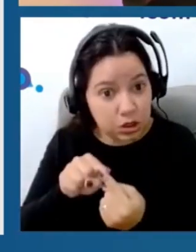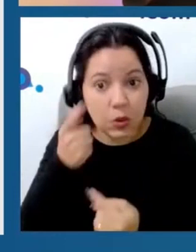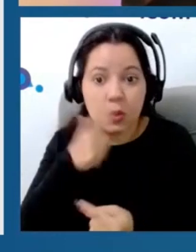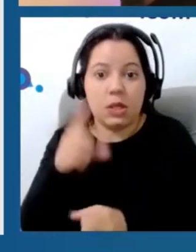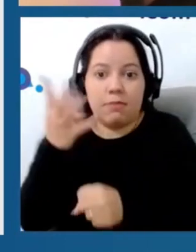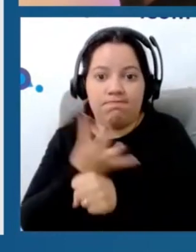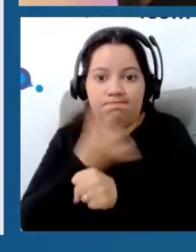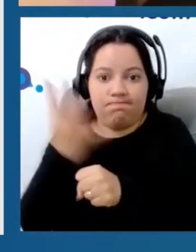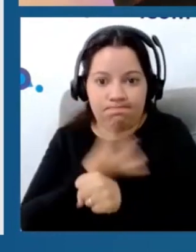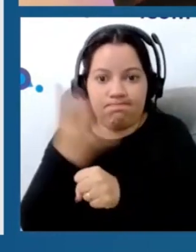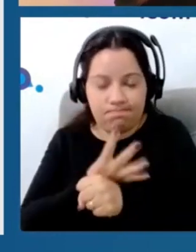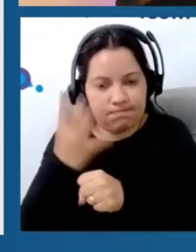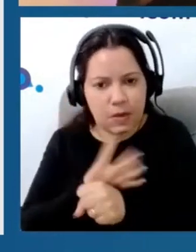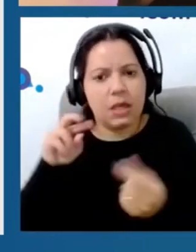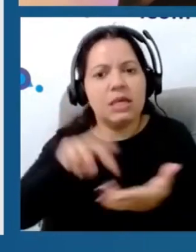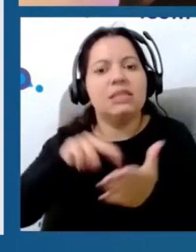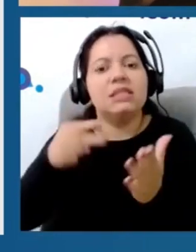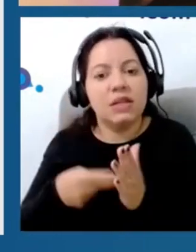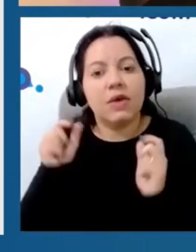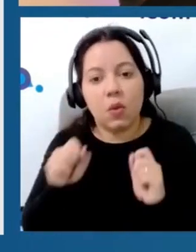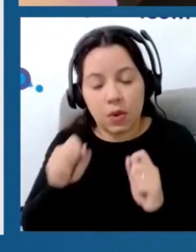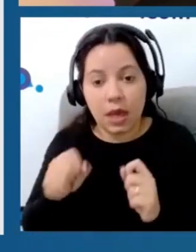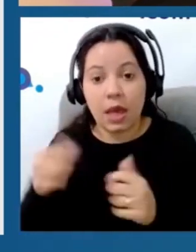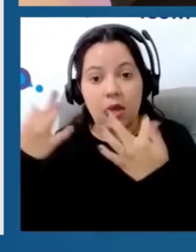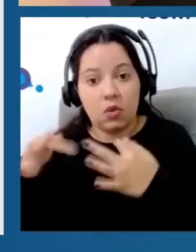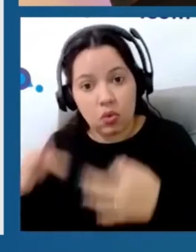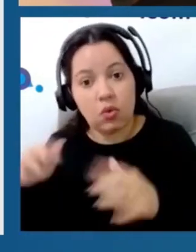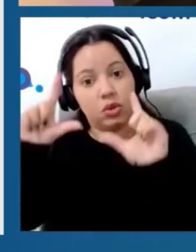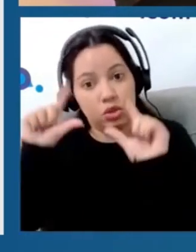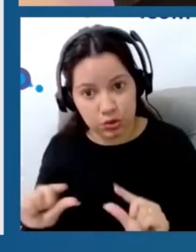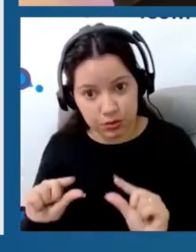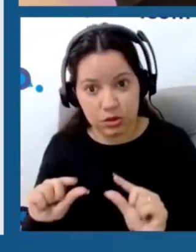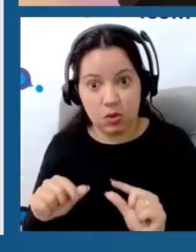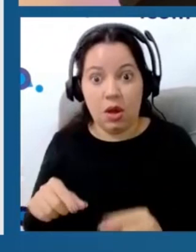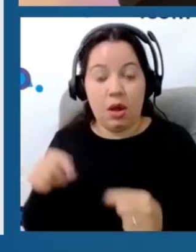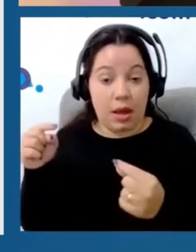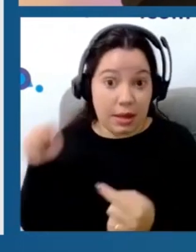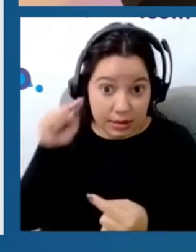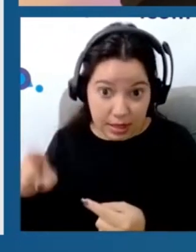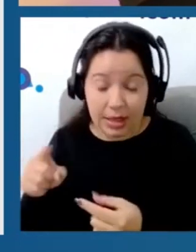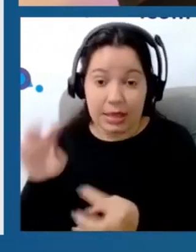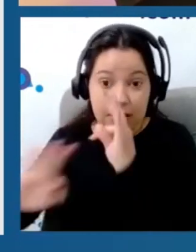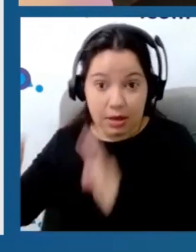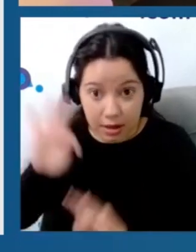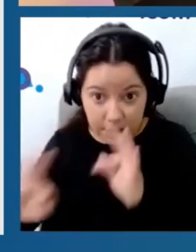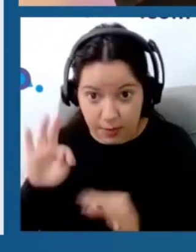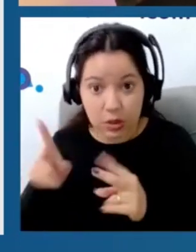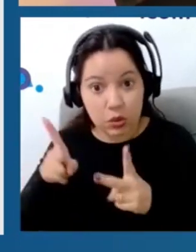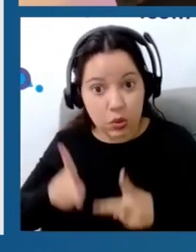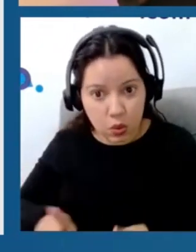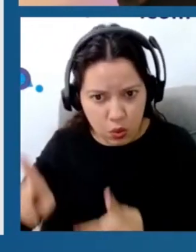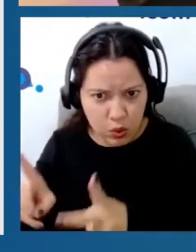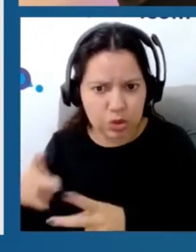cruzada. O que significa isso? Perda de efetividade. Então, quando você mantém a aplicação da tens por vários